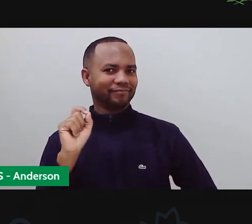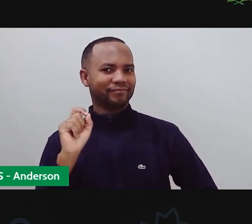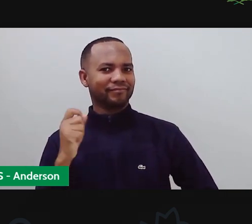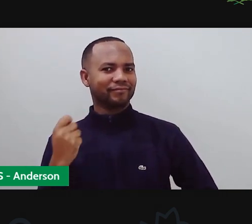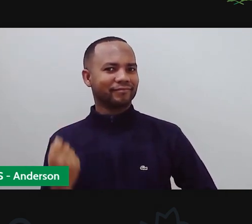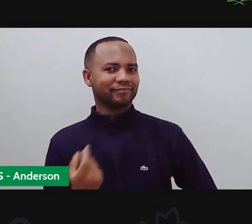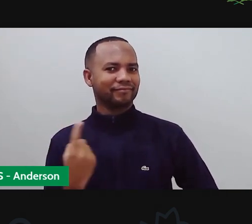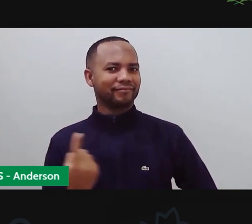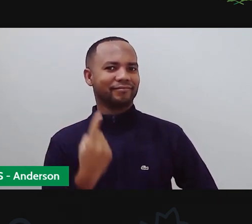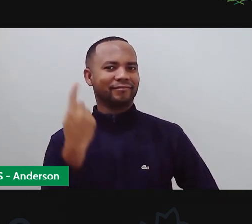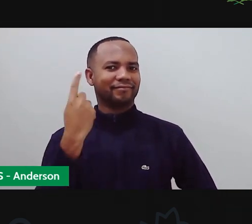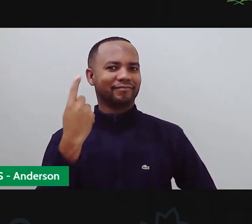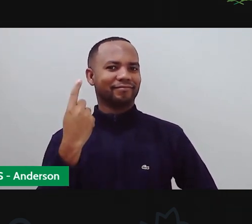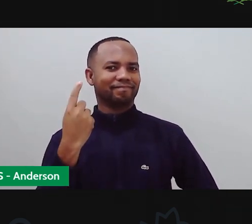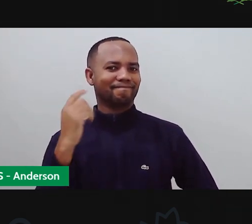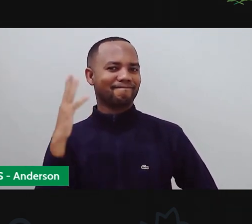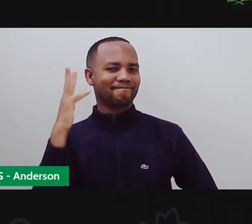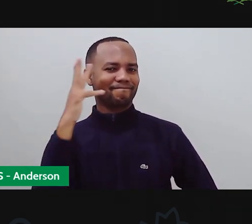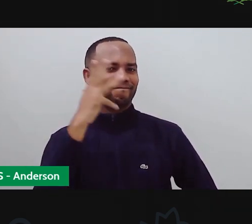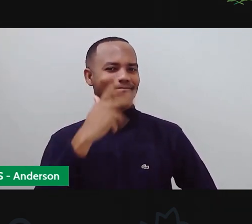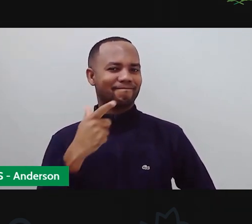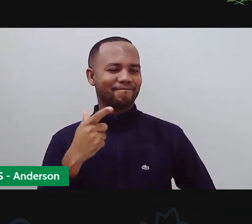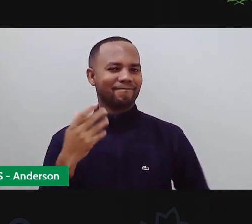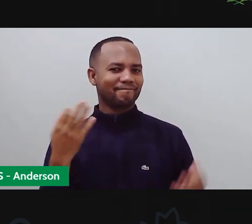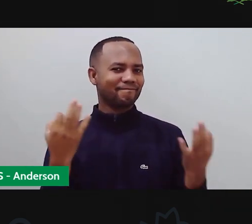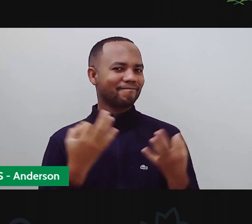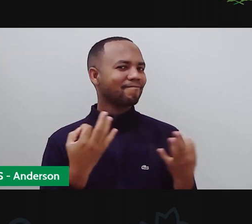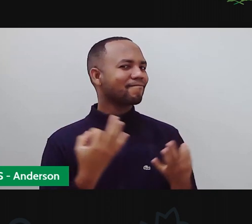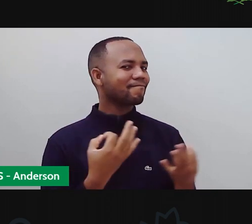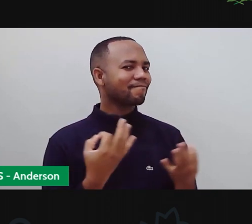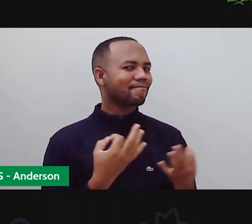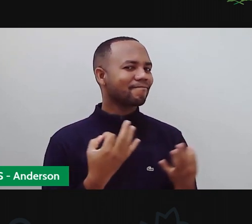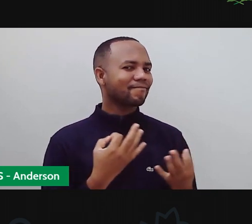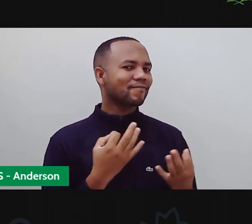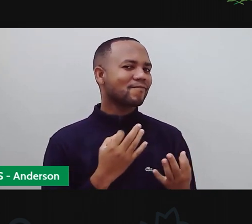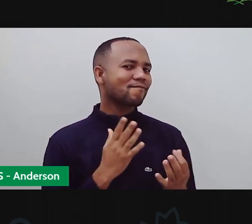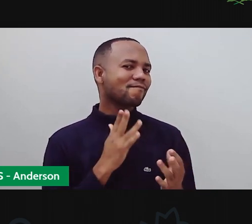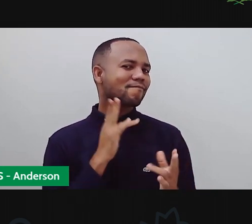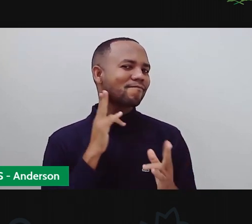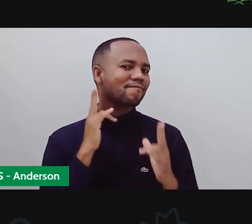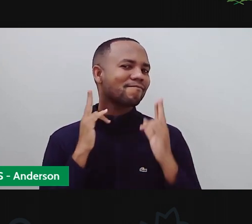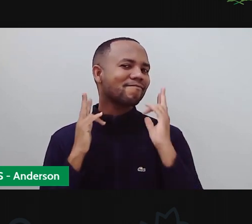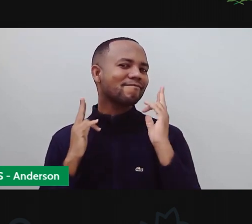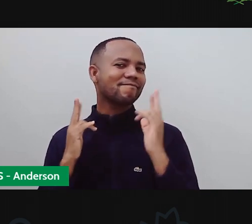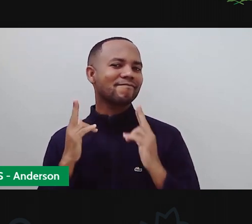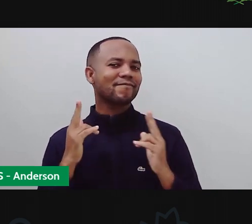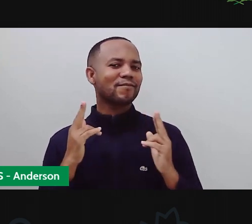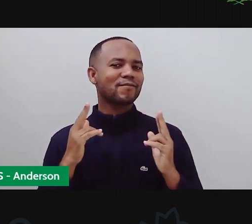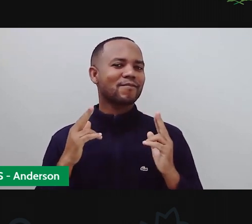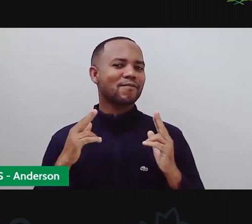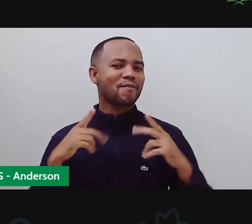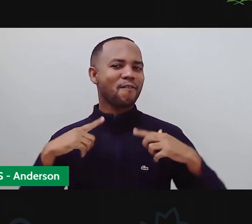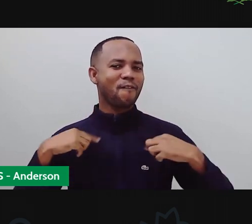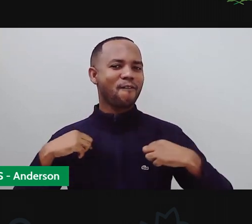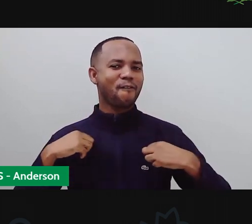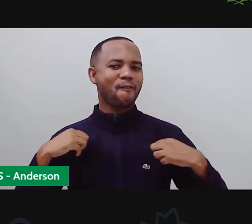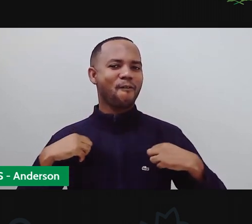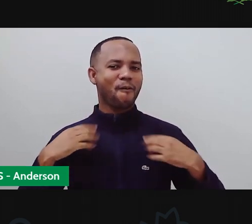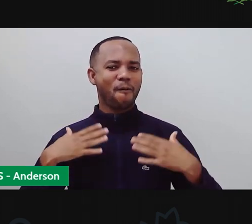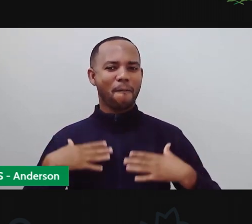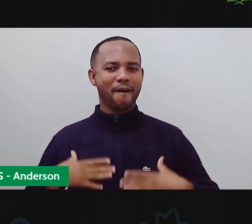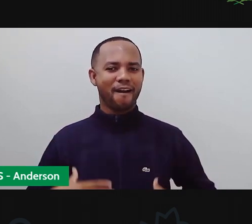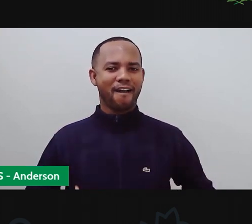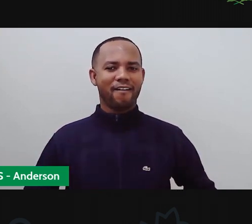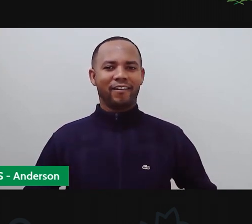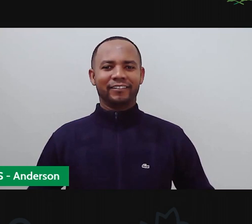hoje, ele deu um tapa no visu, cortou o cabelo, olha só, barba, olha a roupa dele, o frio chegou, gente,